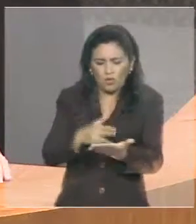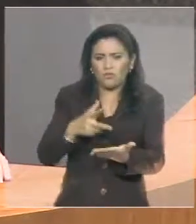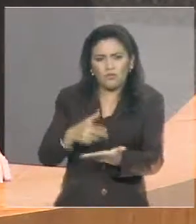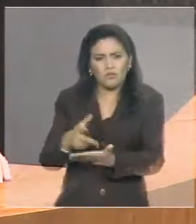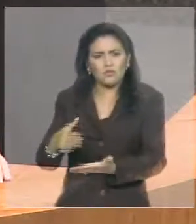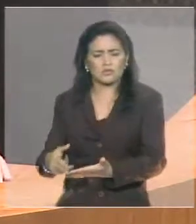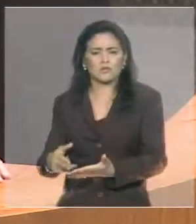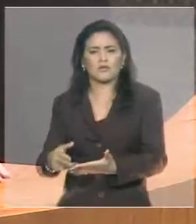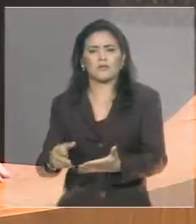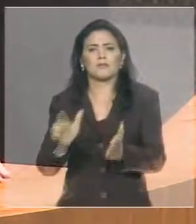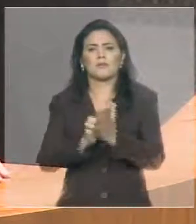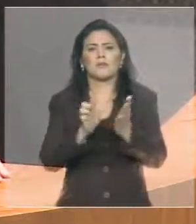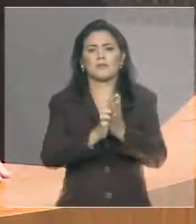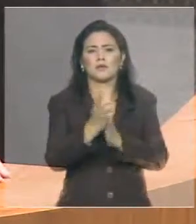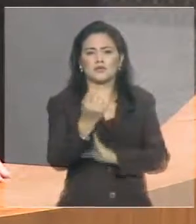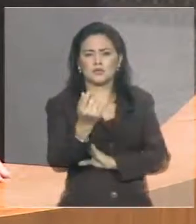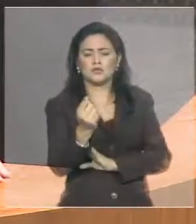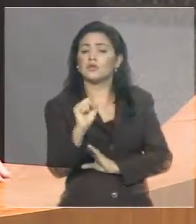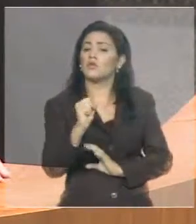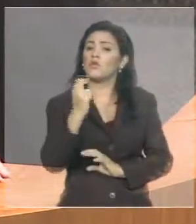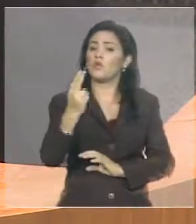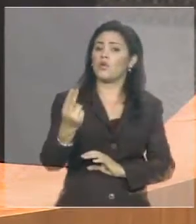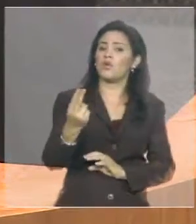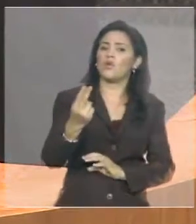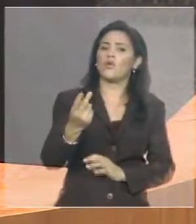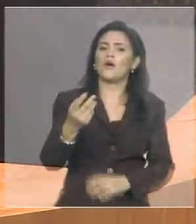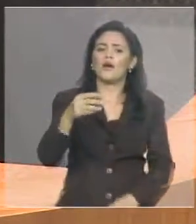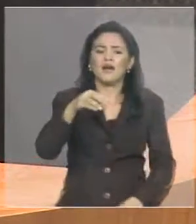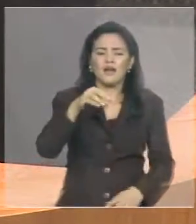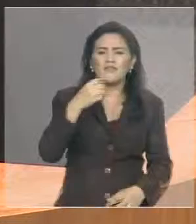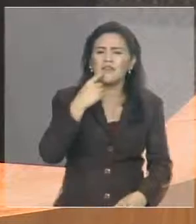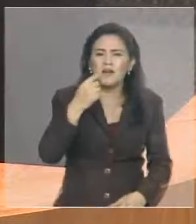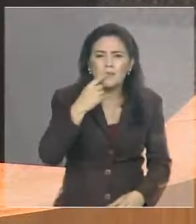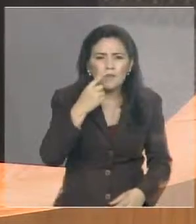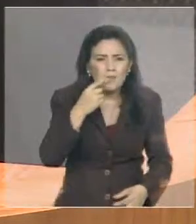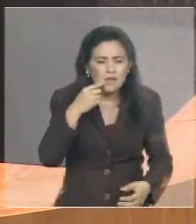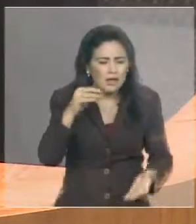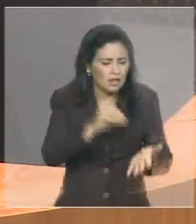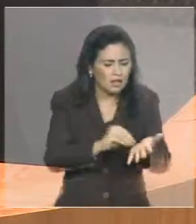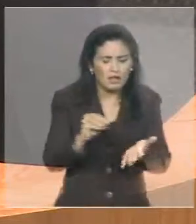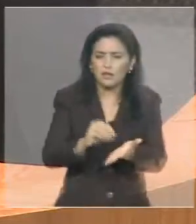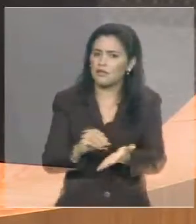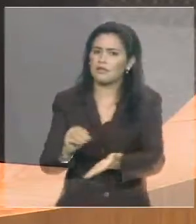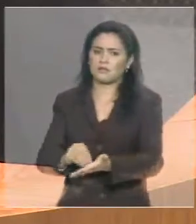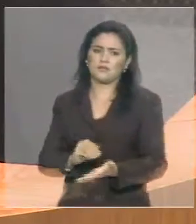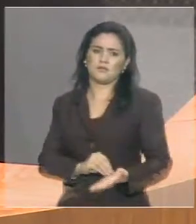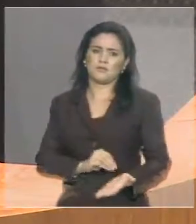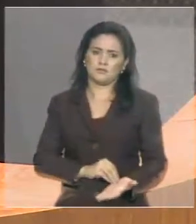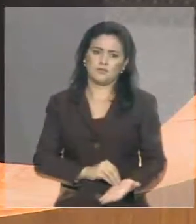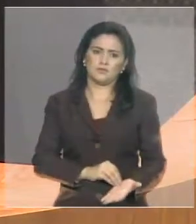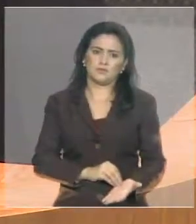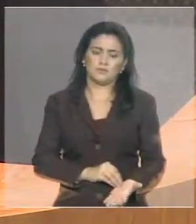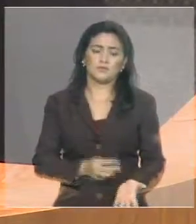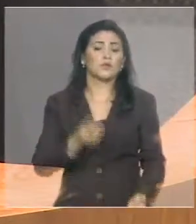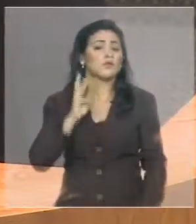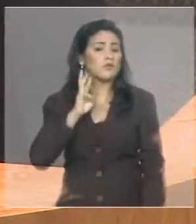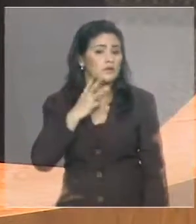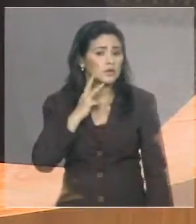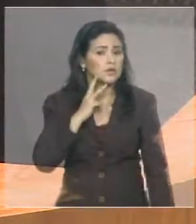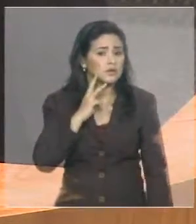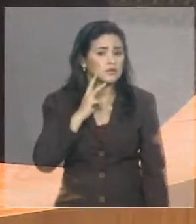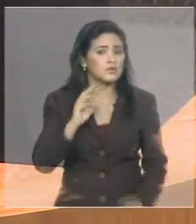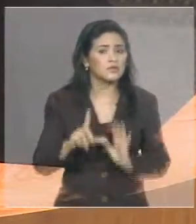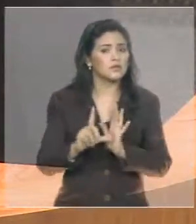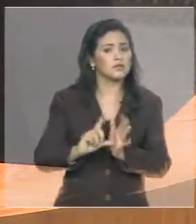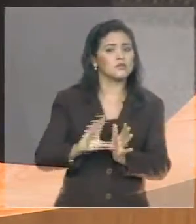efetivas, e é o que todos nós queremos. O deputado Wellington, ainda há pouco, fez referência à questão das barreiras. E eu, desde o